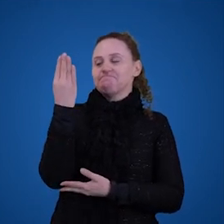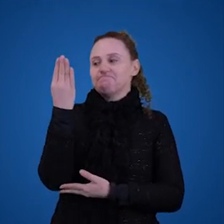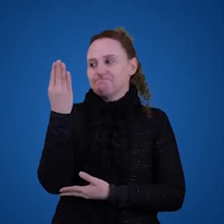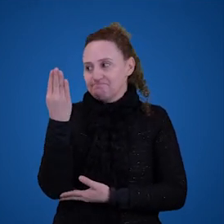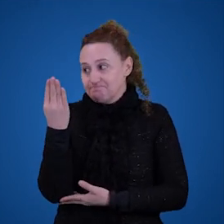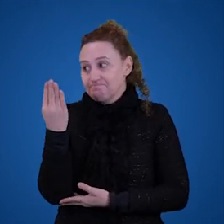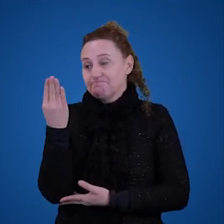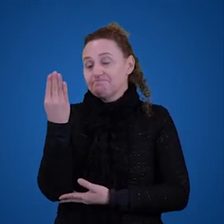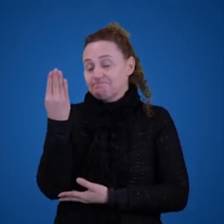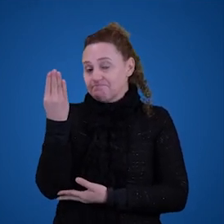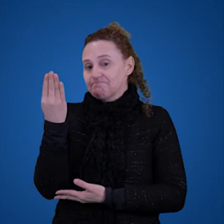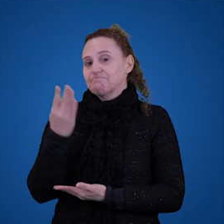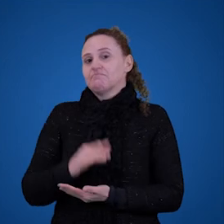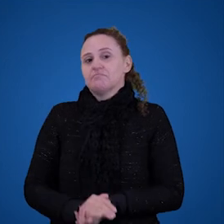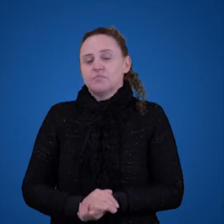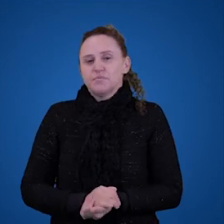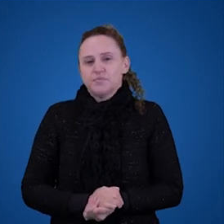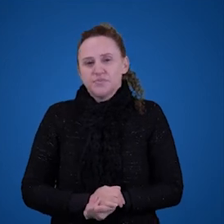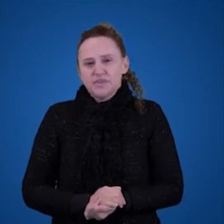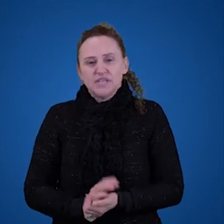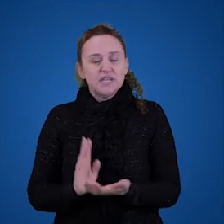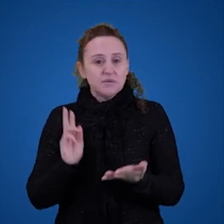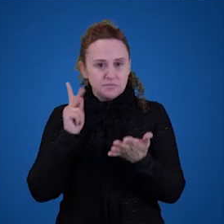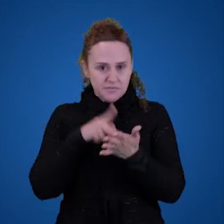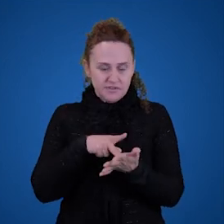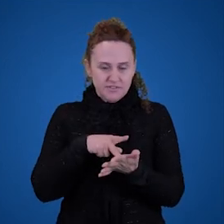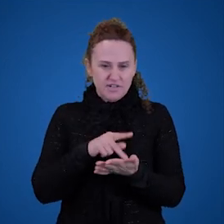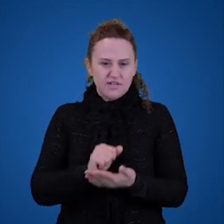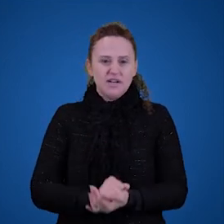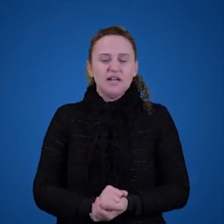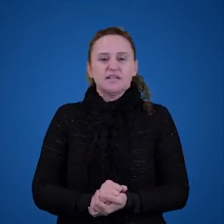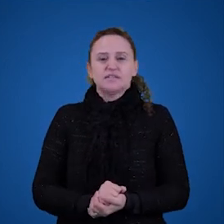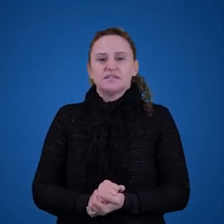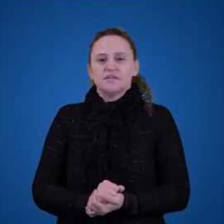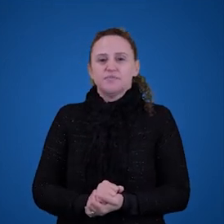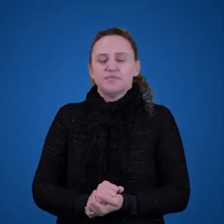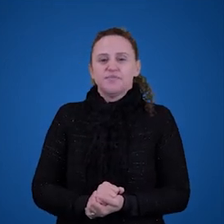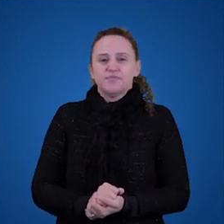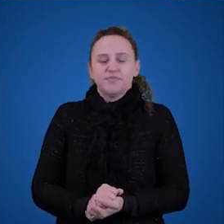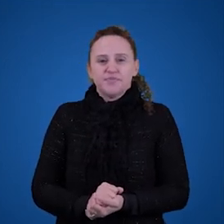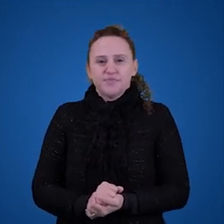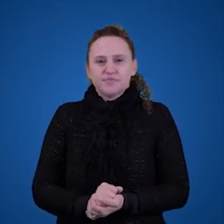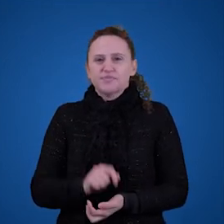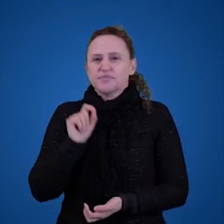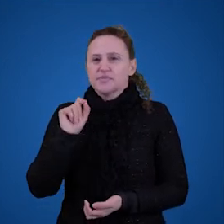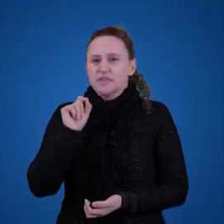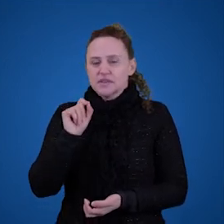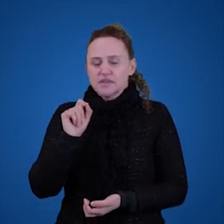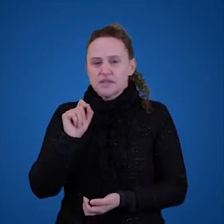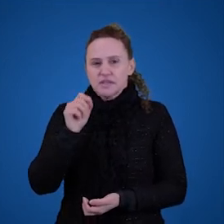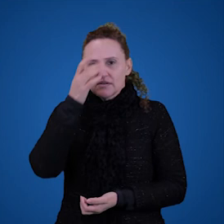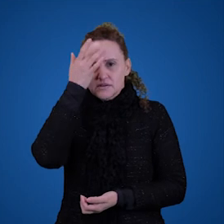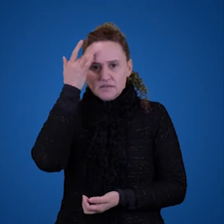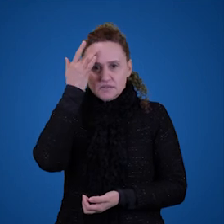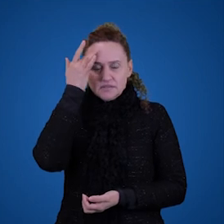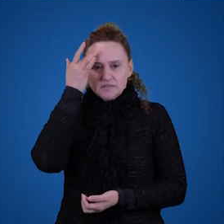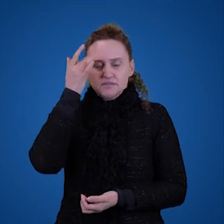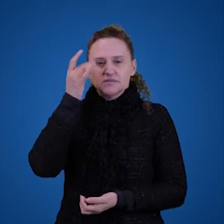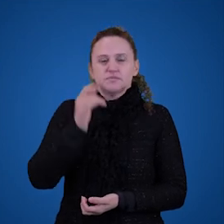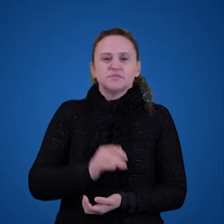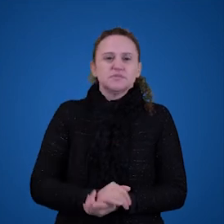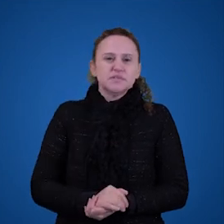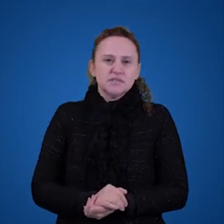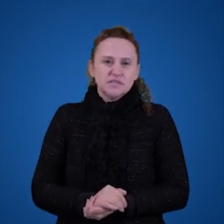e a frase C expressa uma verdade contingente o é uma verdade contingente é verdade que Fernando Pessoa e Alberto Caeiro mas